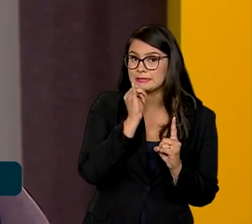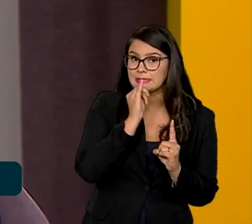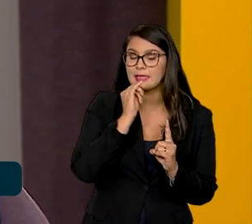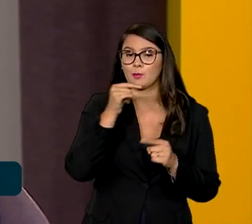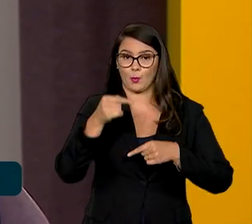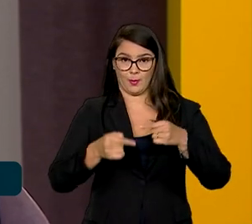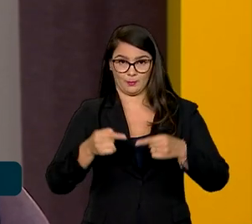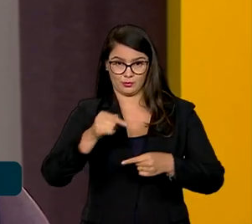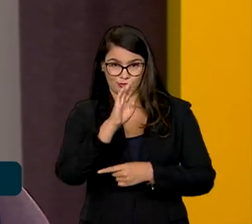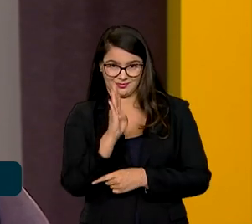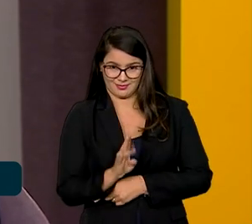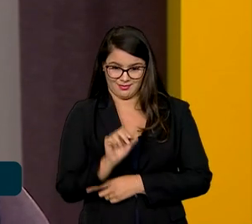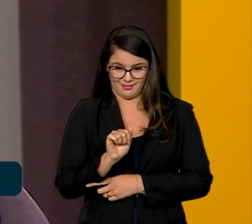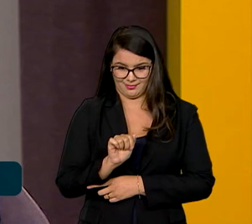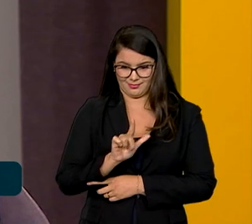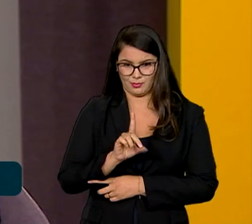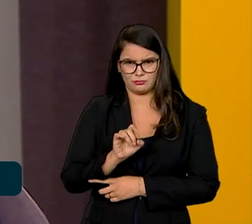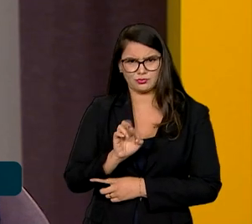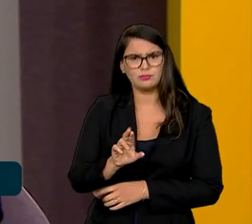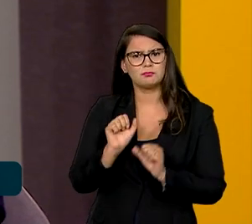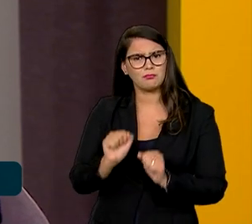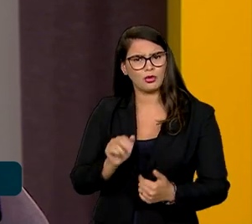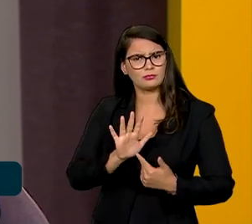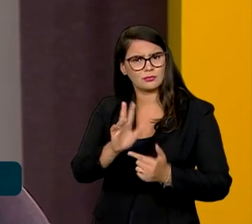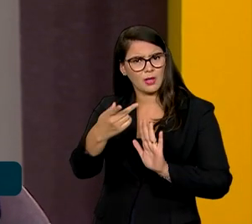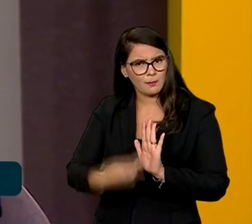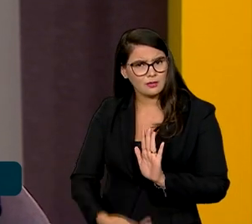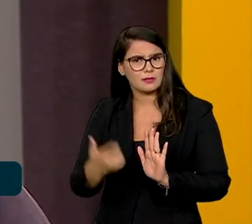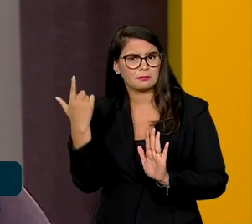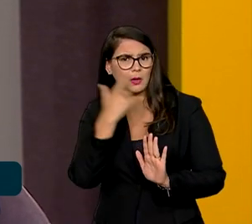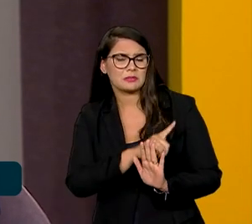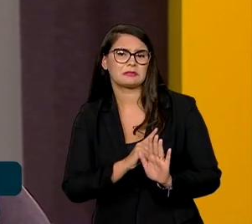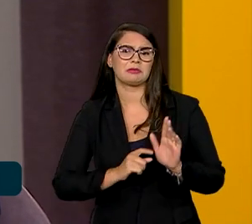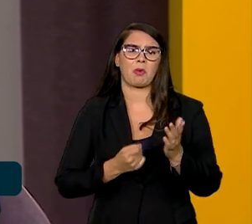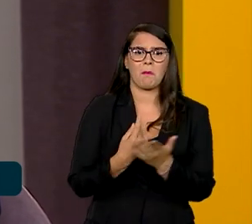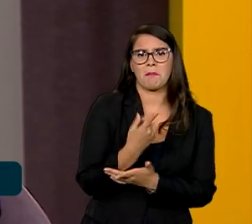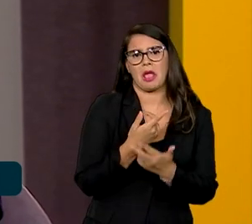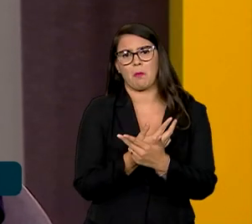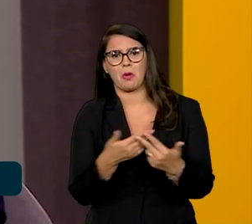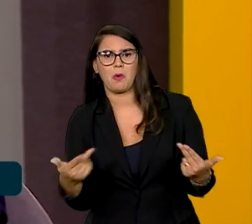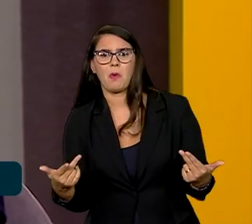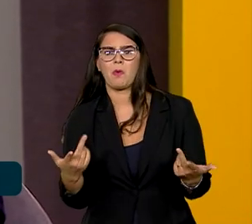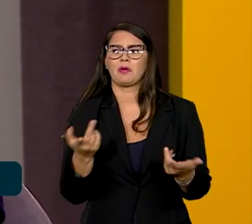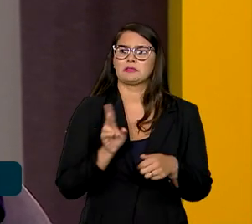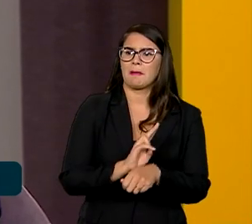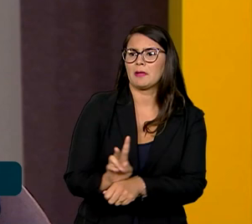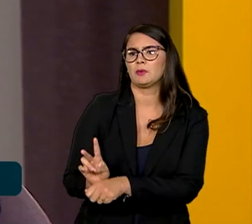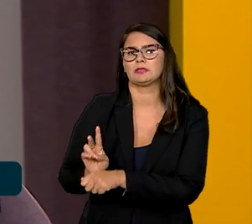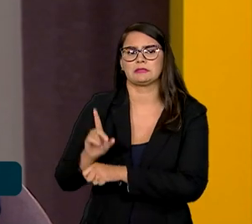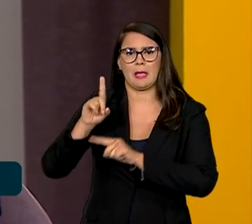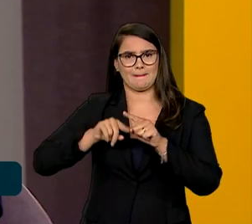Política Nacional Aldir Blanc, é possível, por exemplo, apresentar um projeto para aquisição de bens, e manutenção de